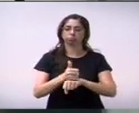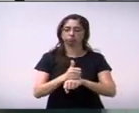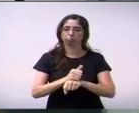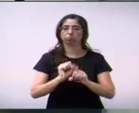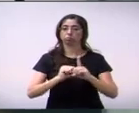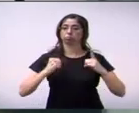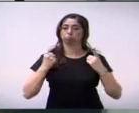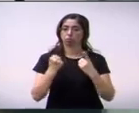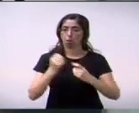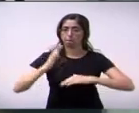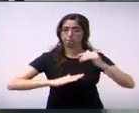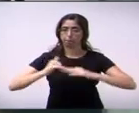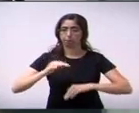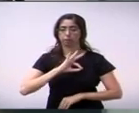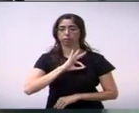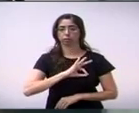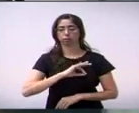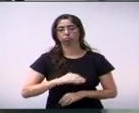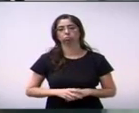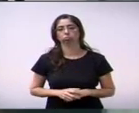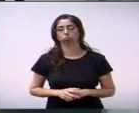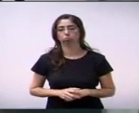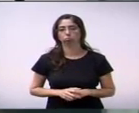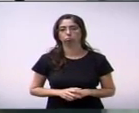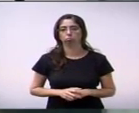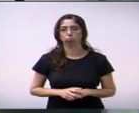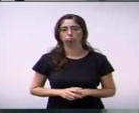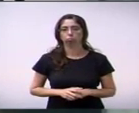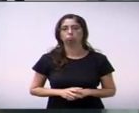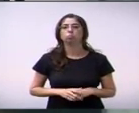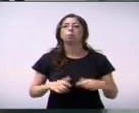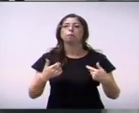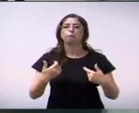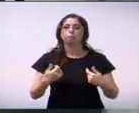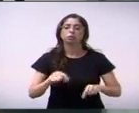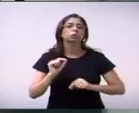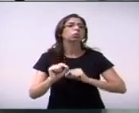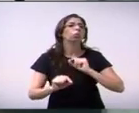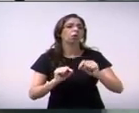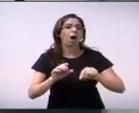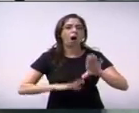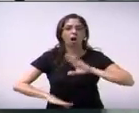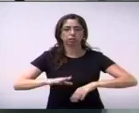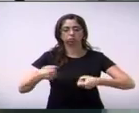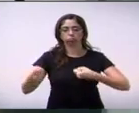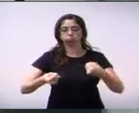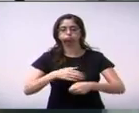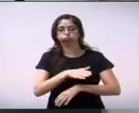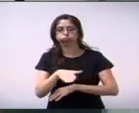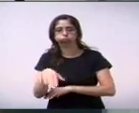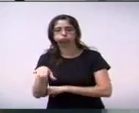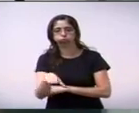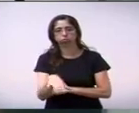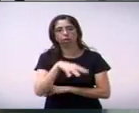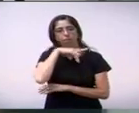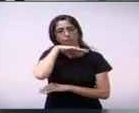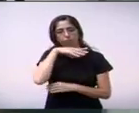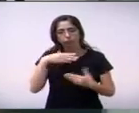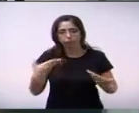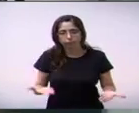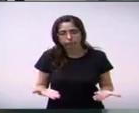no exercício da função, forem abrigados a utilizar-se de transporte precário e que atuem em locais de